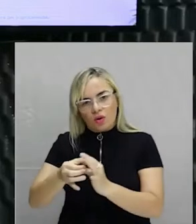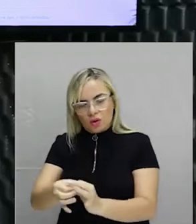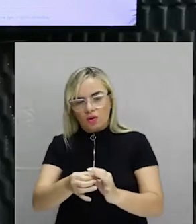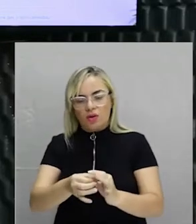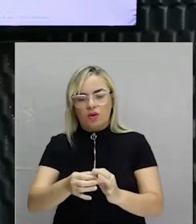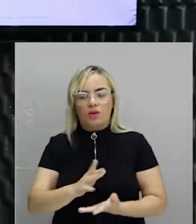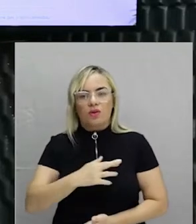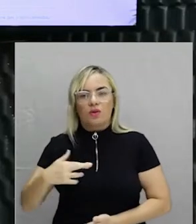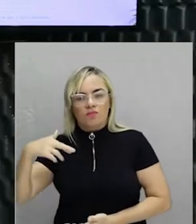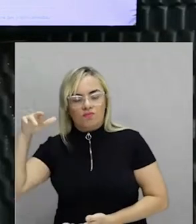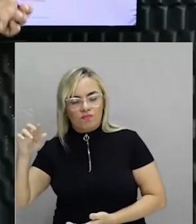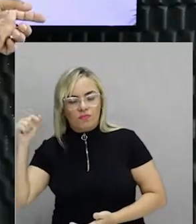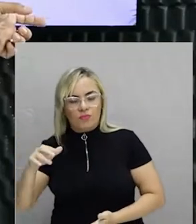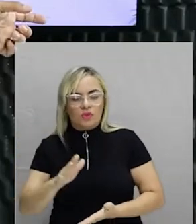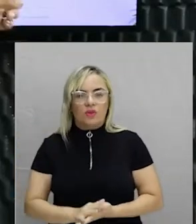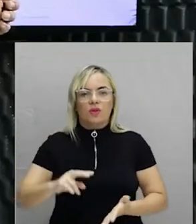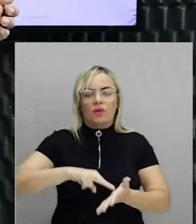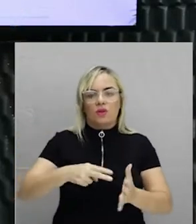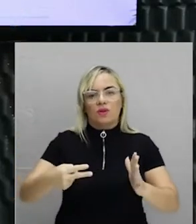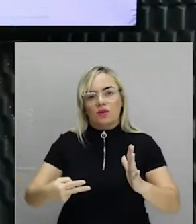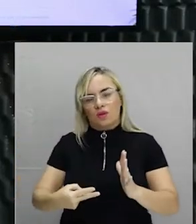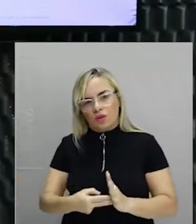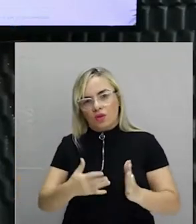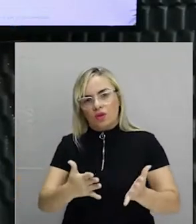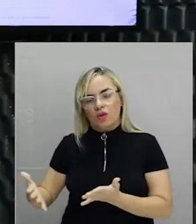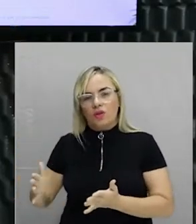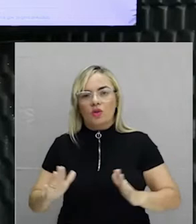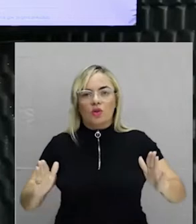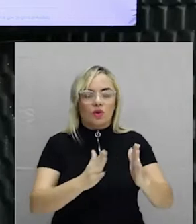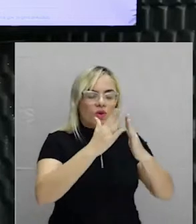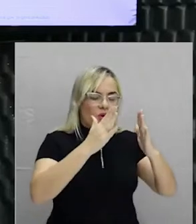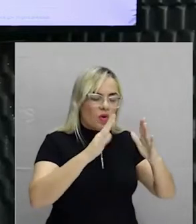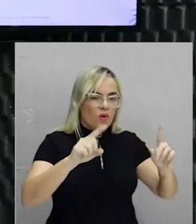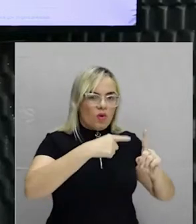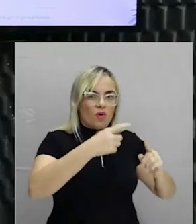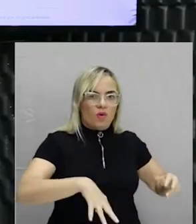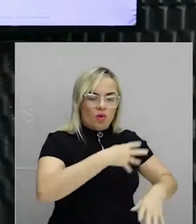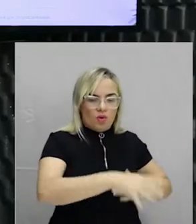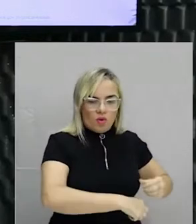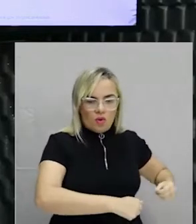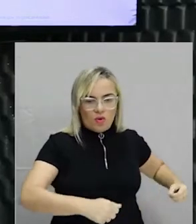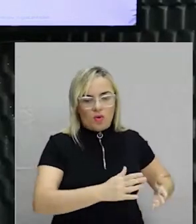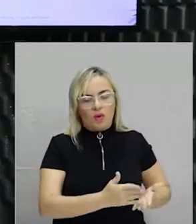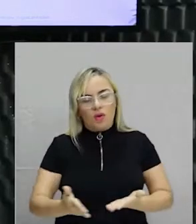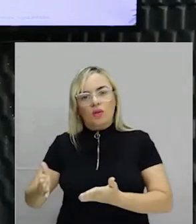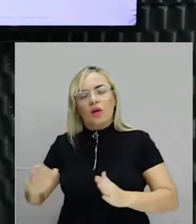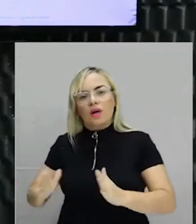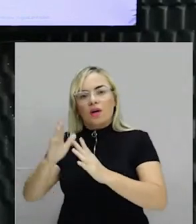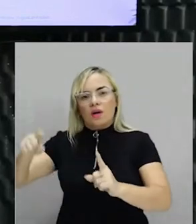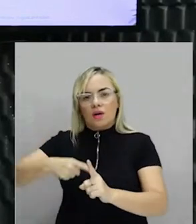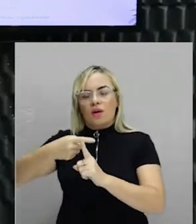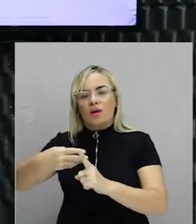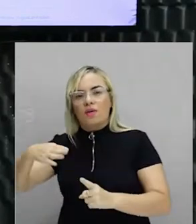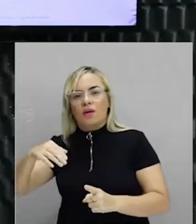gente. A igreja dos franciscanos, de São Francisco de Assis. A igreja dos beneditinos, de São Benedito. Então, cada igreja tem uma ordem da